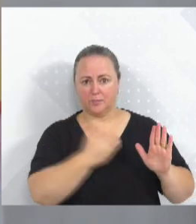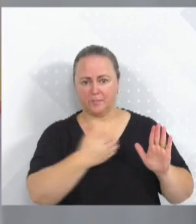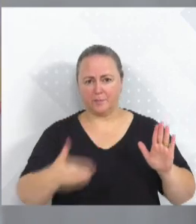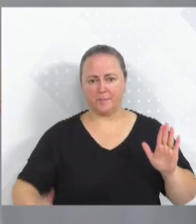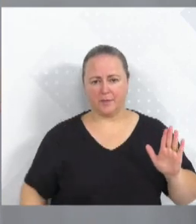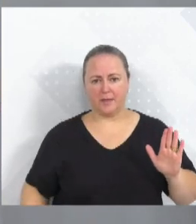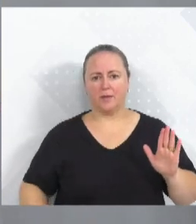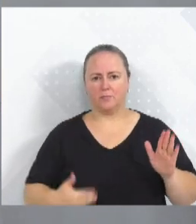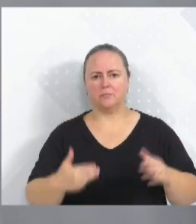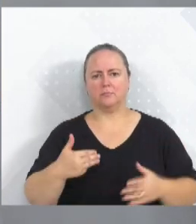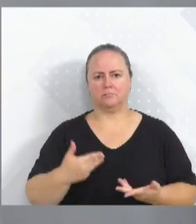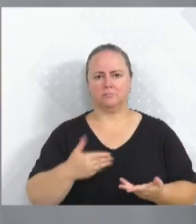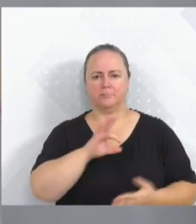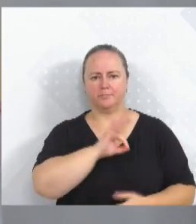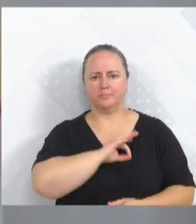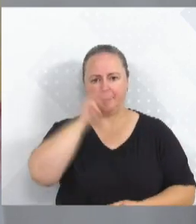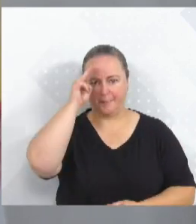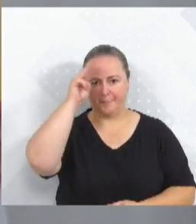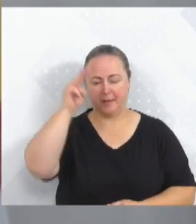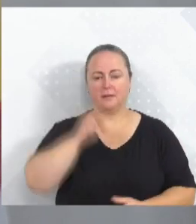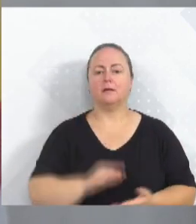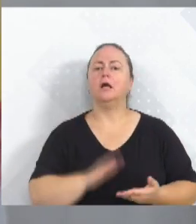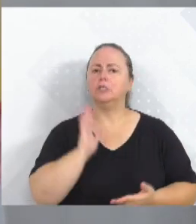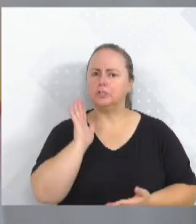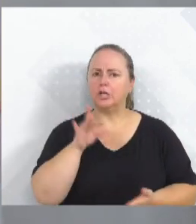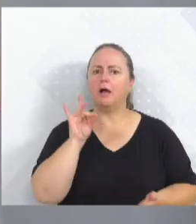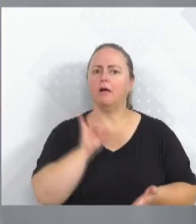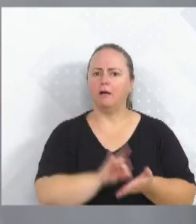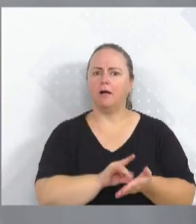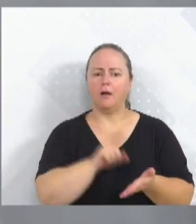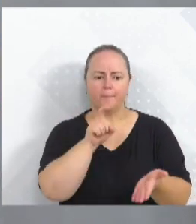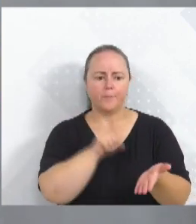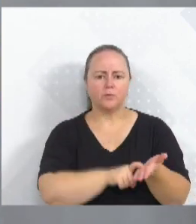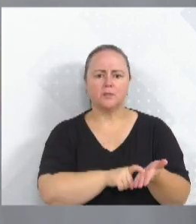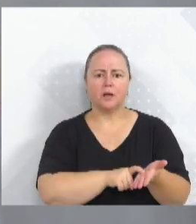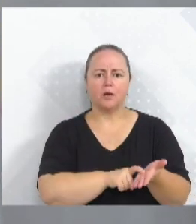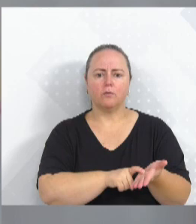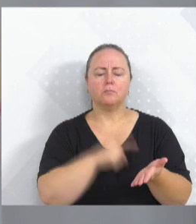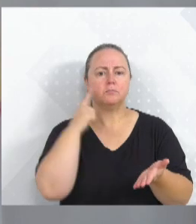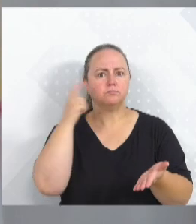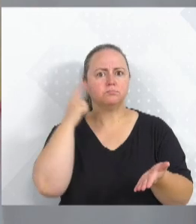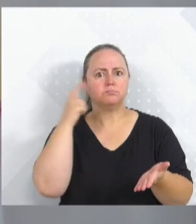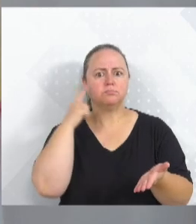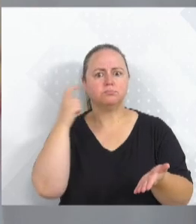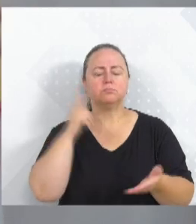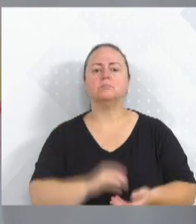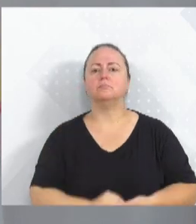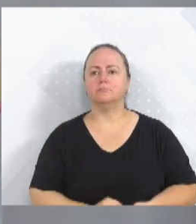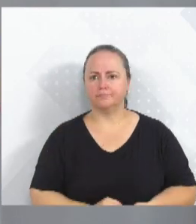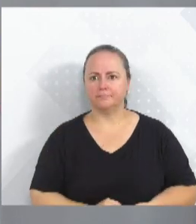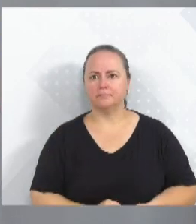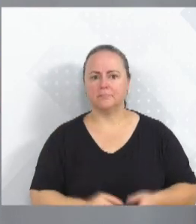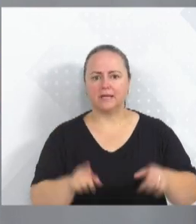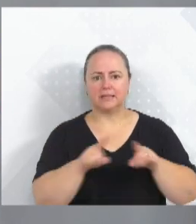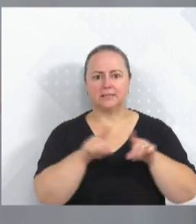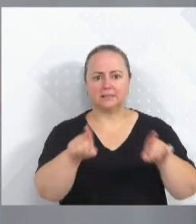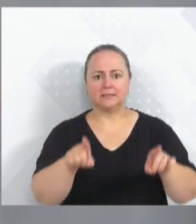sentido da Polícia Militar, que é a escola militar, foi implantado já em 2018, o botão de pânico, cada sala tem.